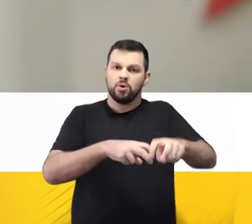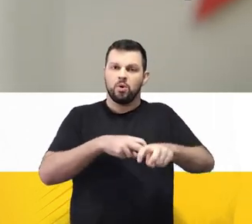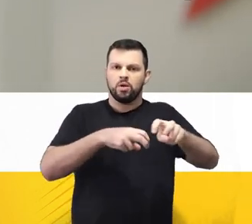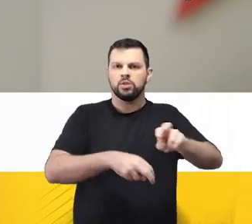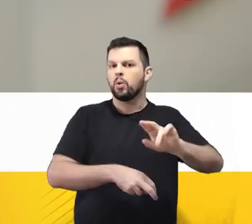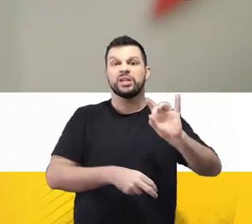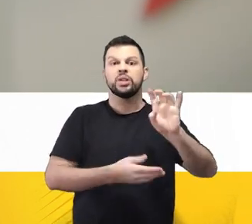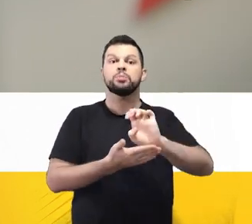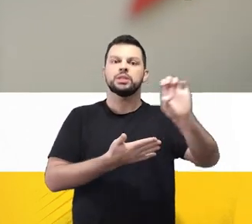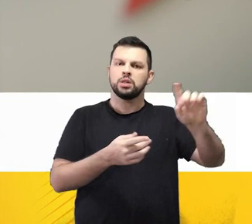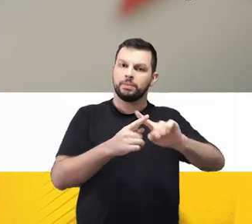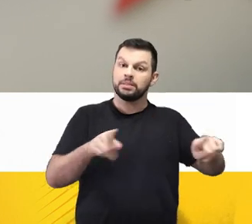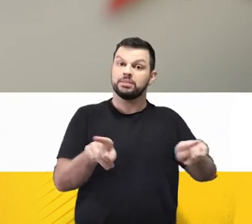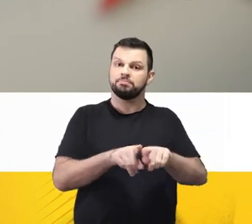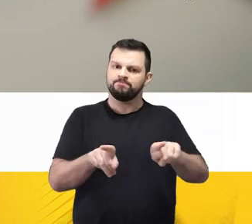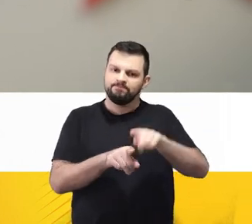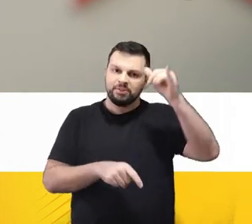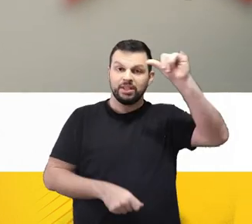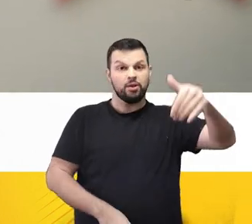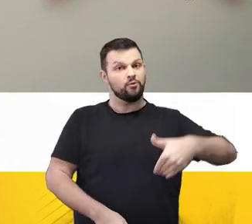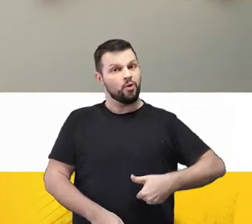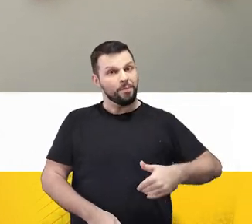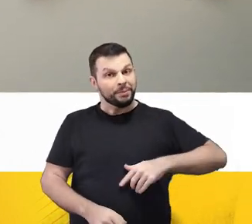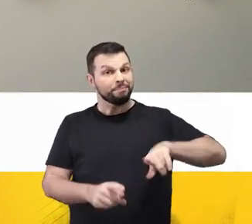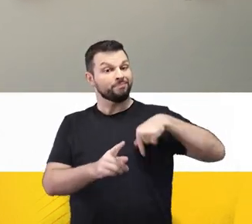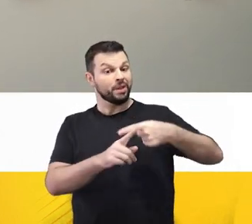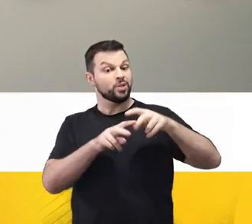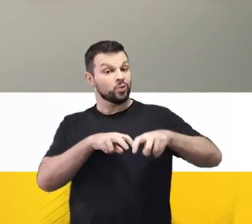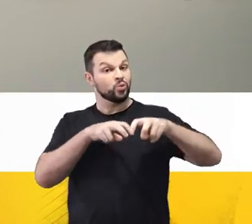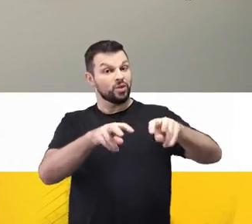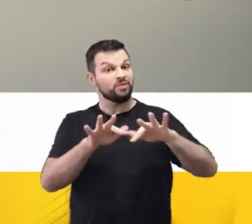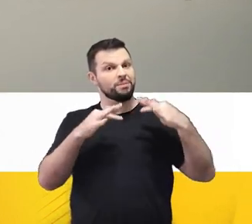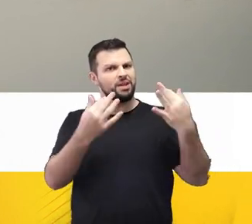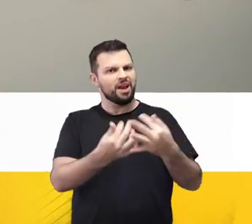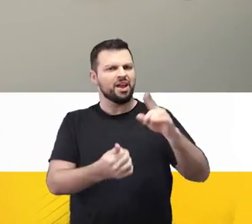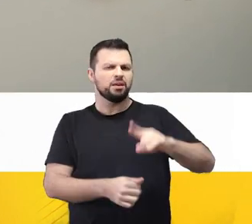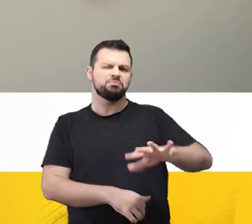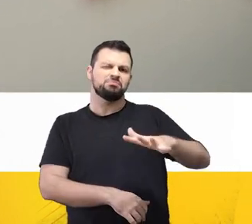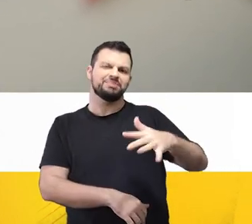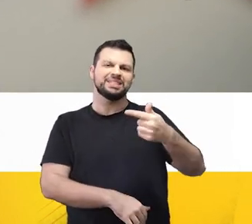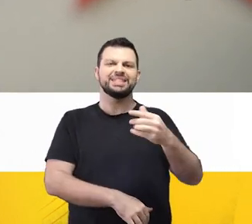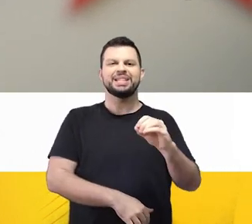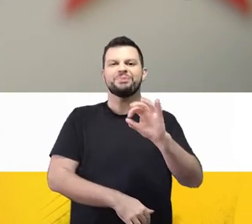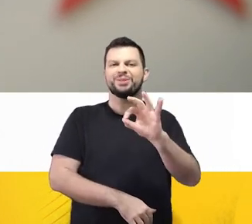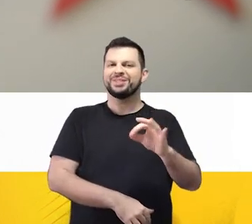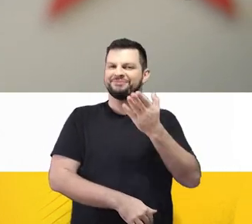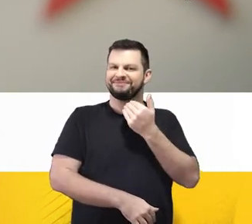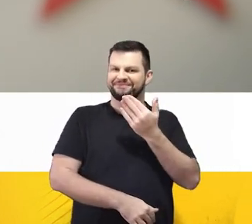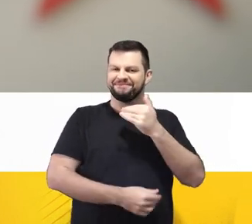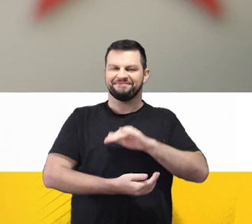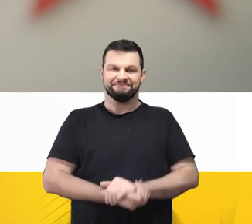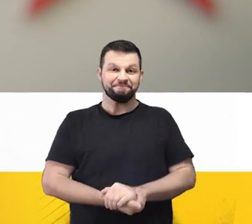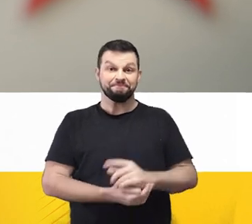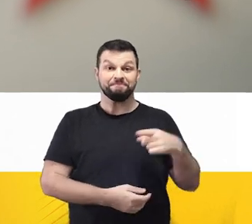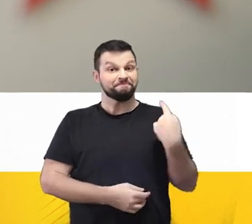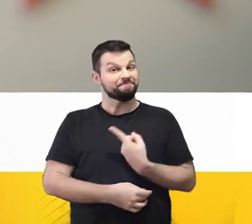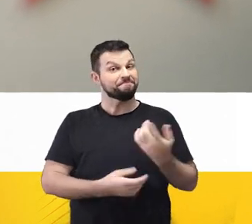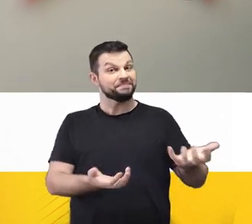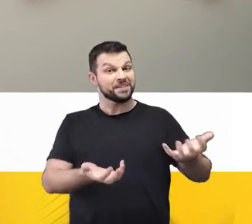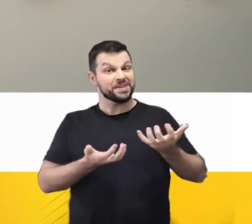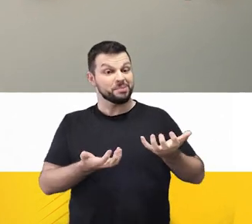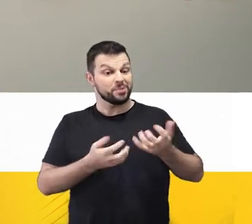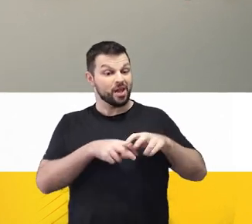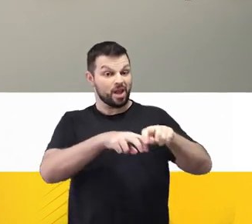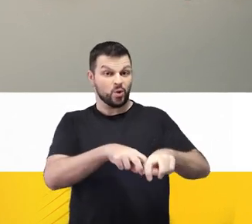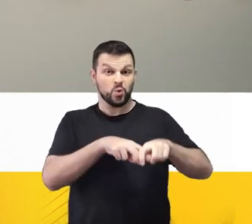exportação, como para combater a fome do povo. E também a agricultura familiar, que responde por 70% dos alimentos.